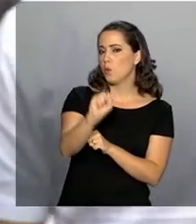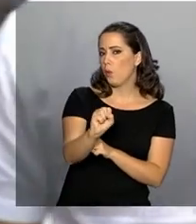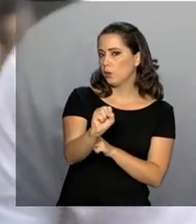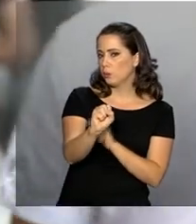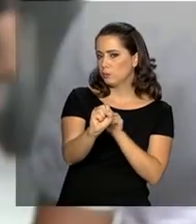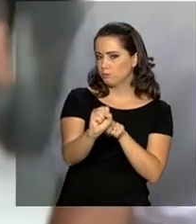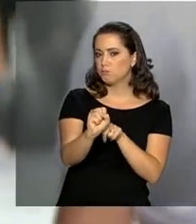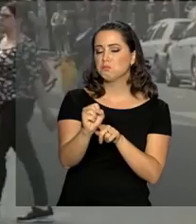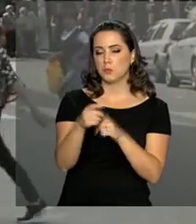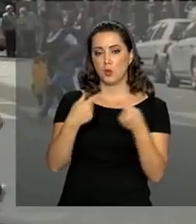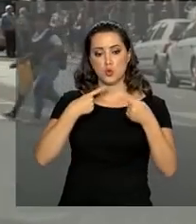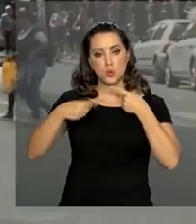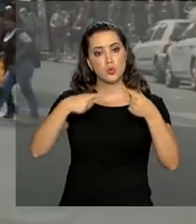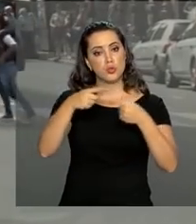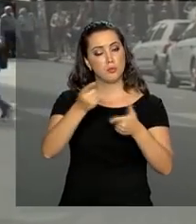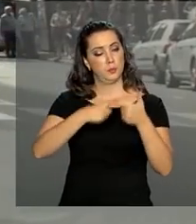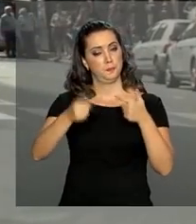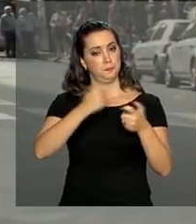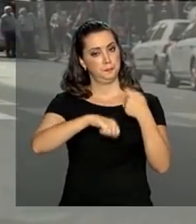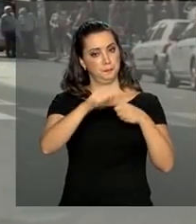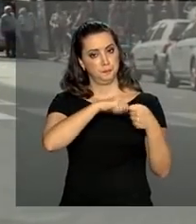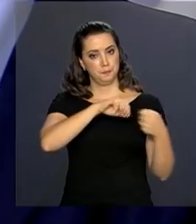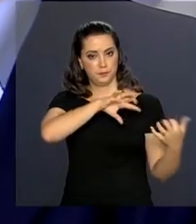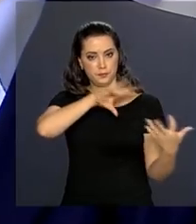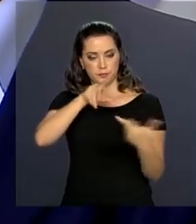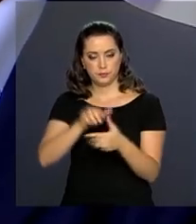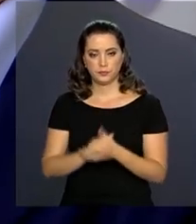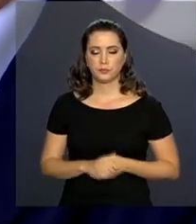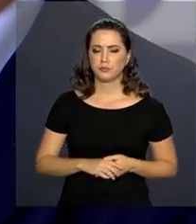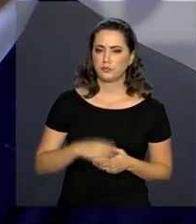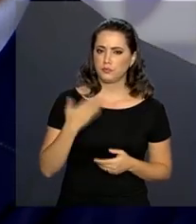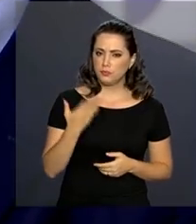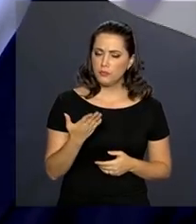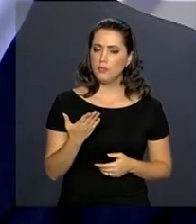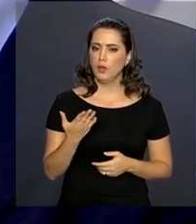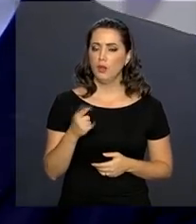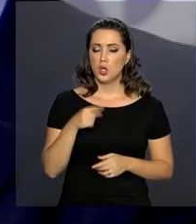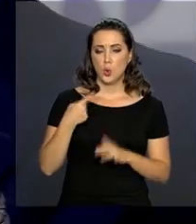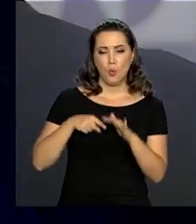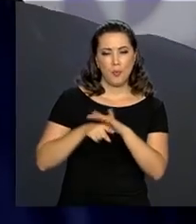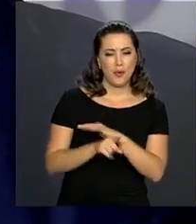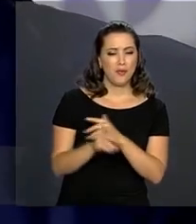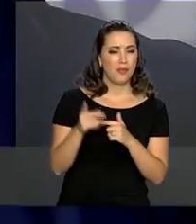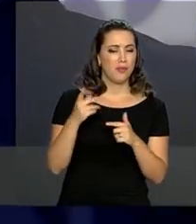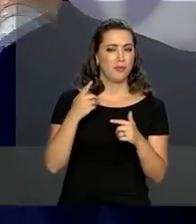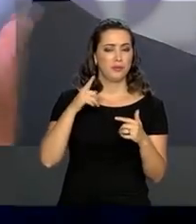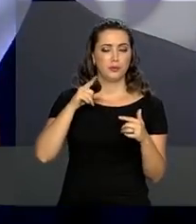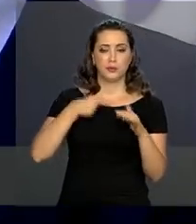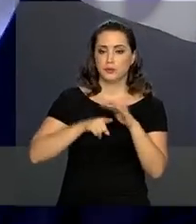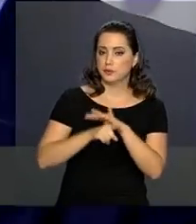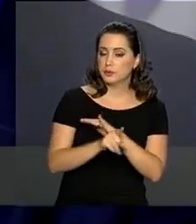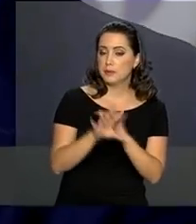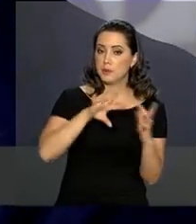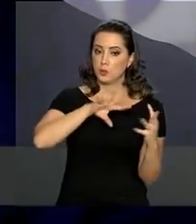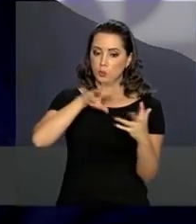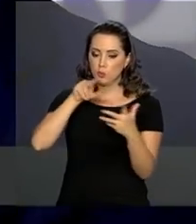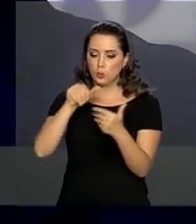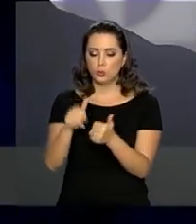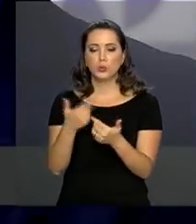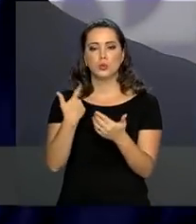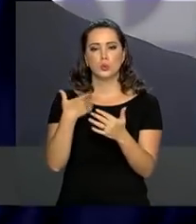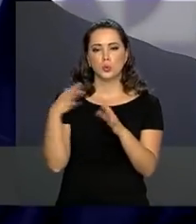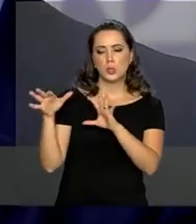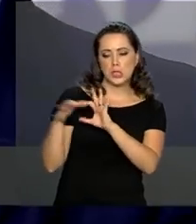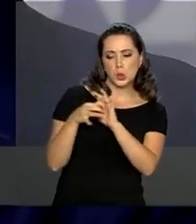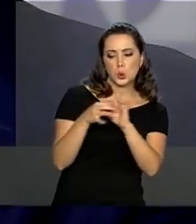abordar as grandes questões econômicas em nível global. Com o aprofundamento da globalização, os países envolvidos foram